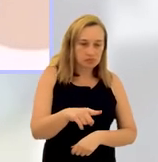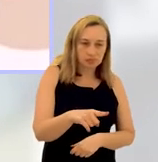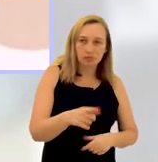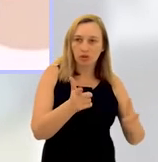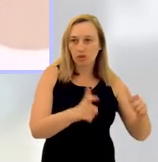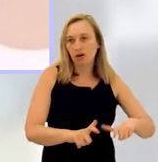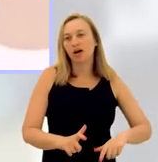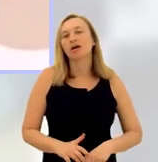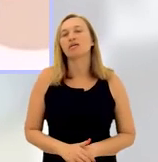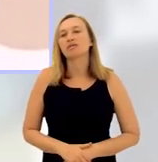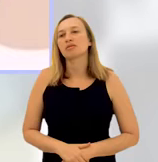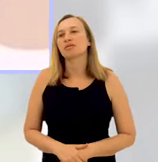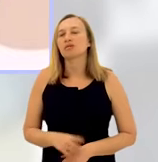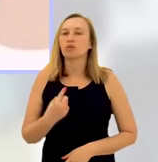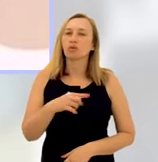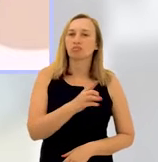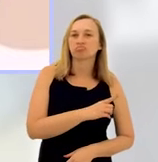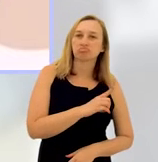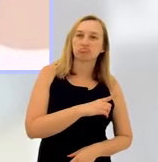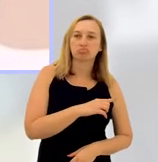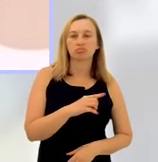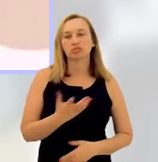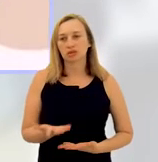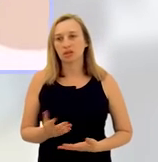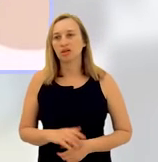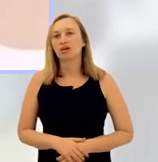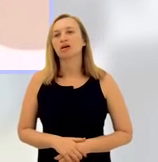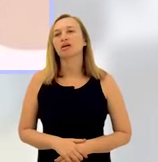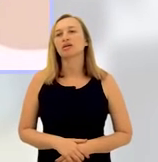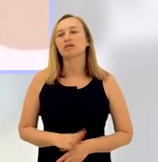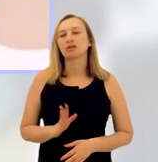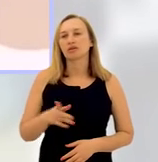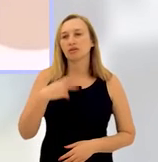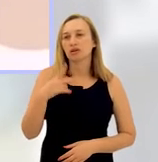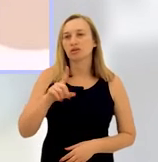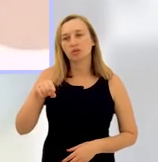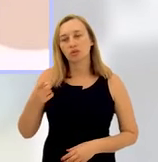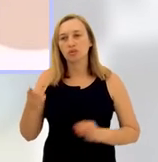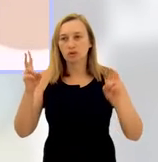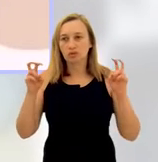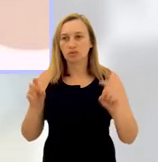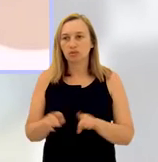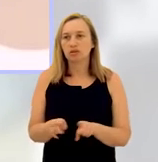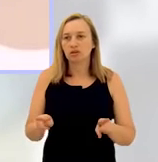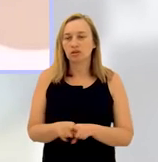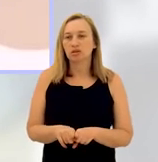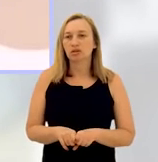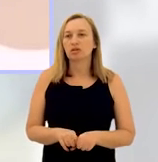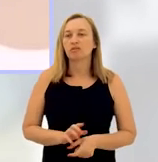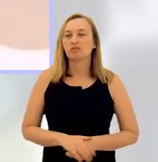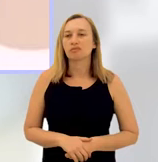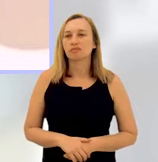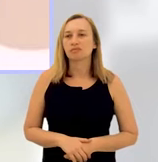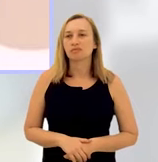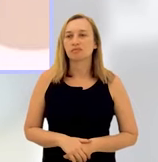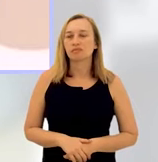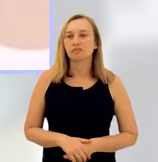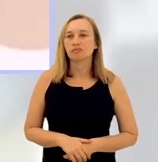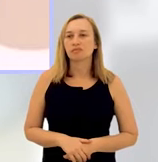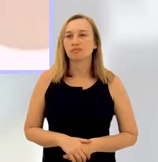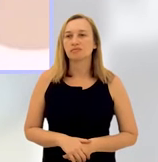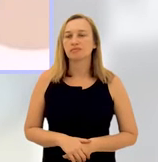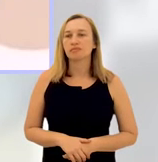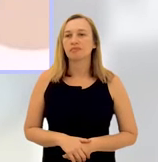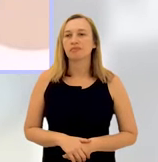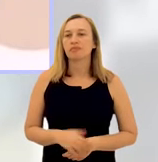se deslocar até o serviço público, se deslocar até uma delegacia, enfim. Além disso, que eu falei, tem outros fatores inibitórios, como o custo de passagem